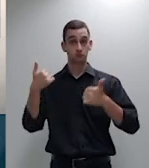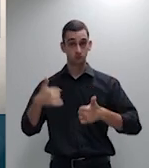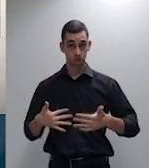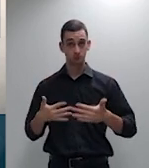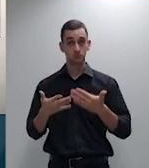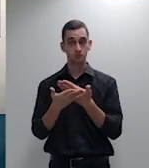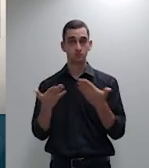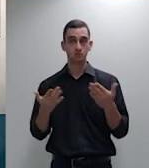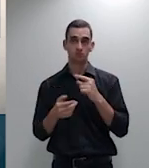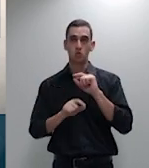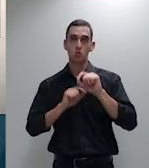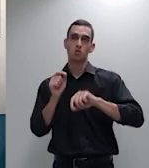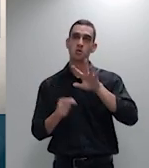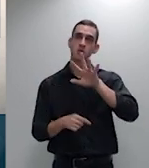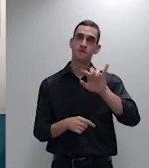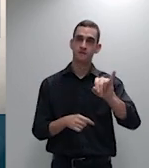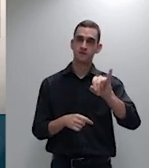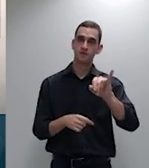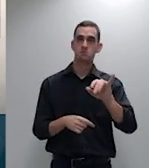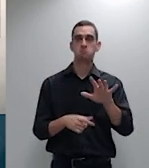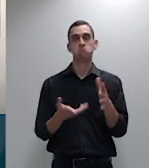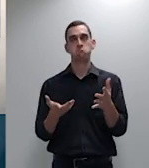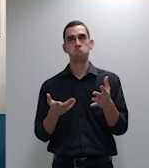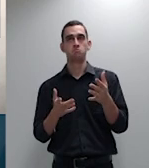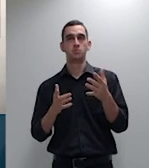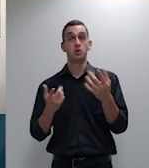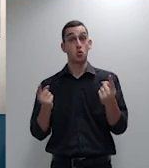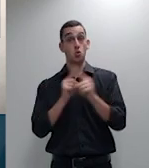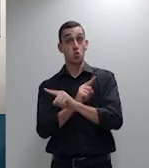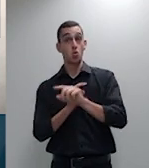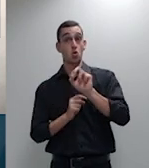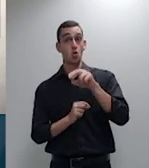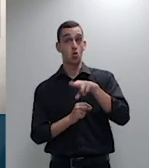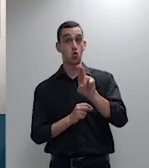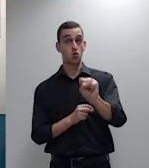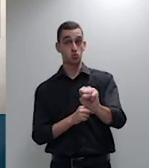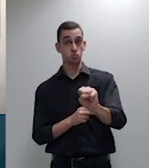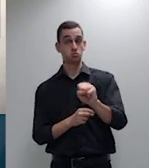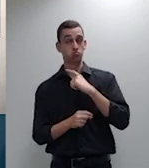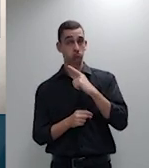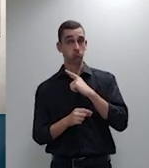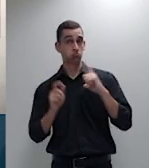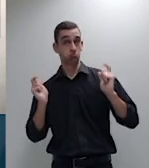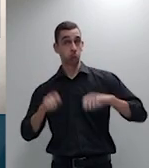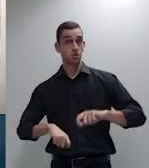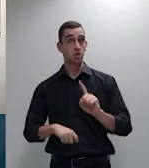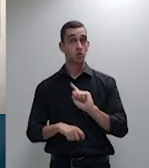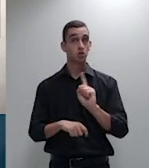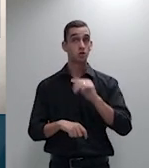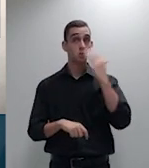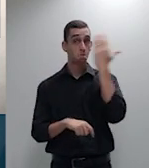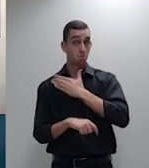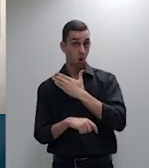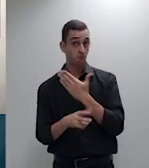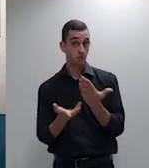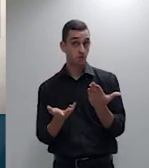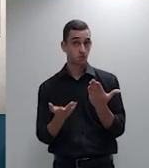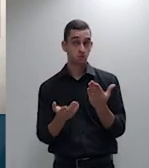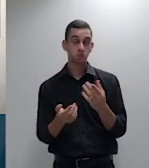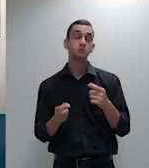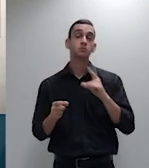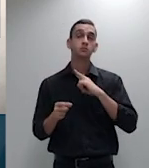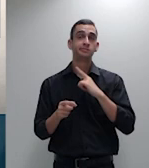não haver inversão do ônus da prova mas nos parece que essa avaliação precisa ser